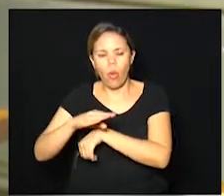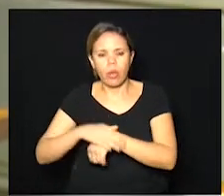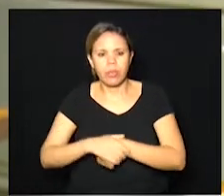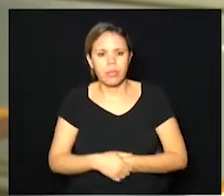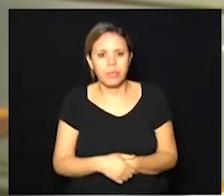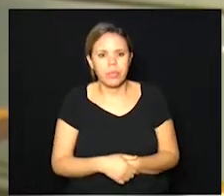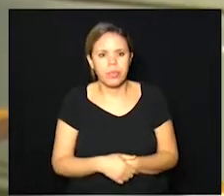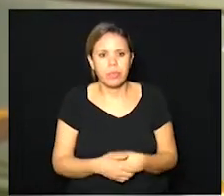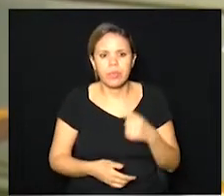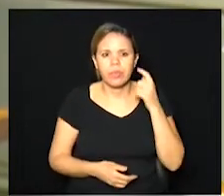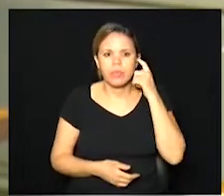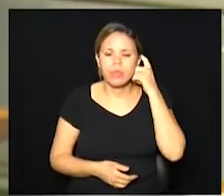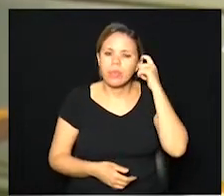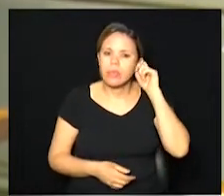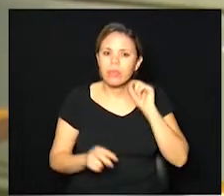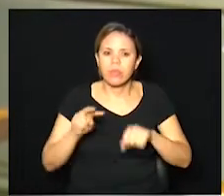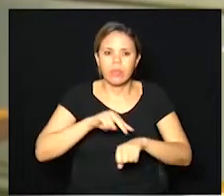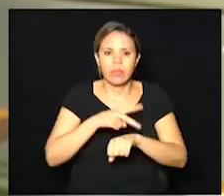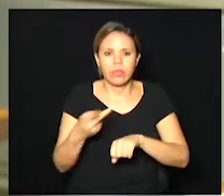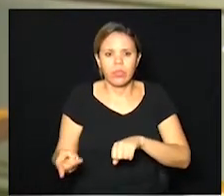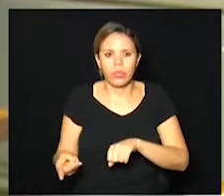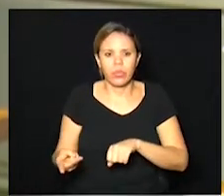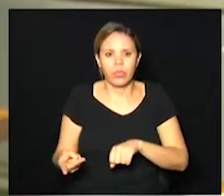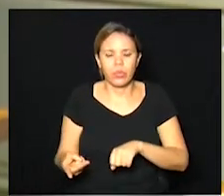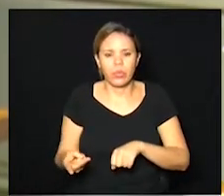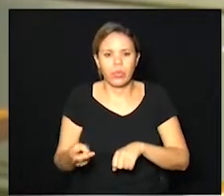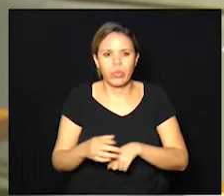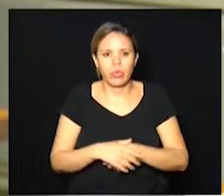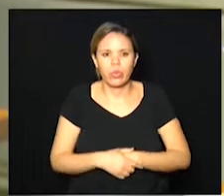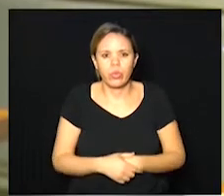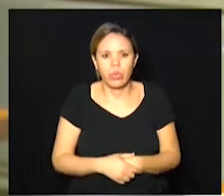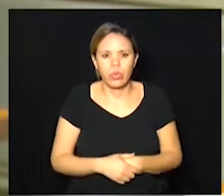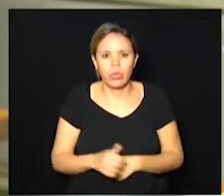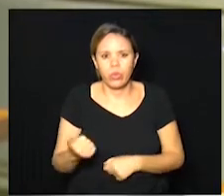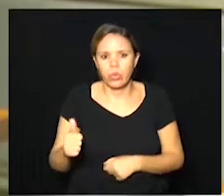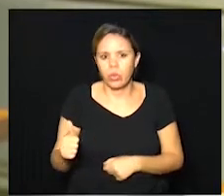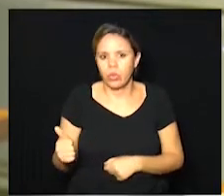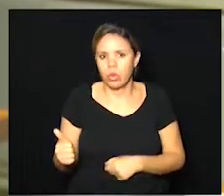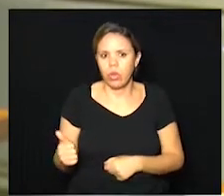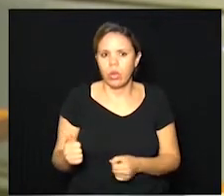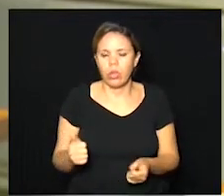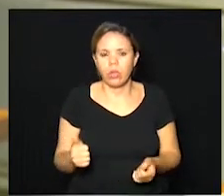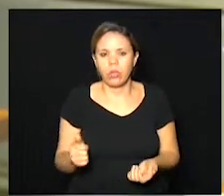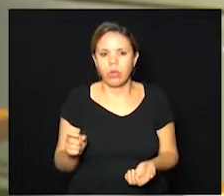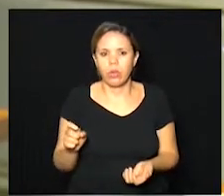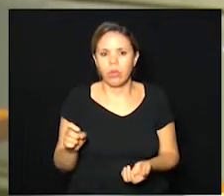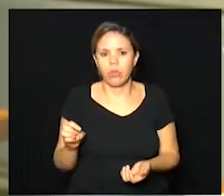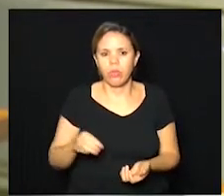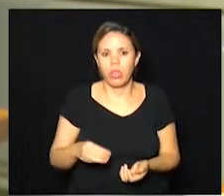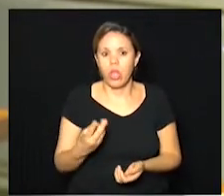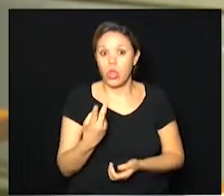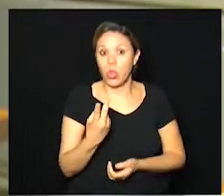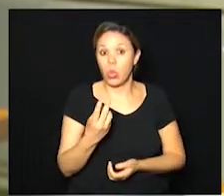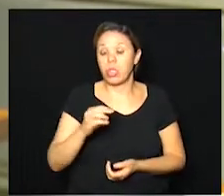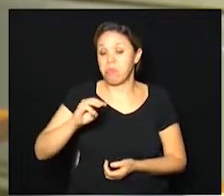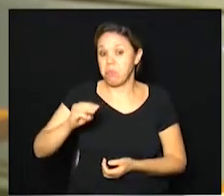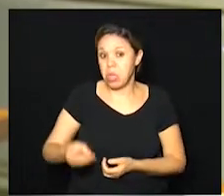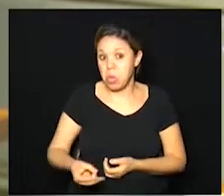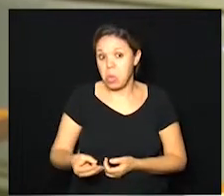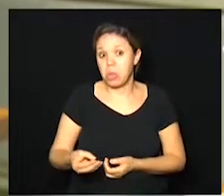transferência logo às 11 horas e poucos minutos de 2 milhões de reais.